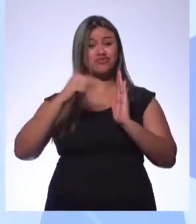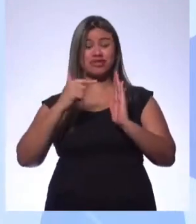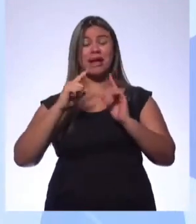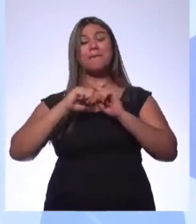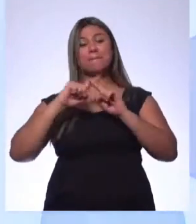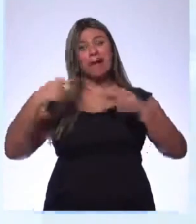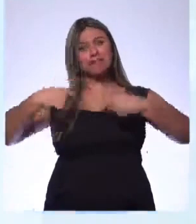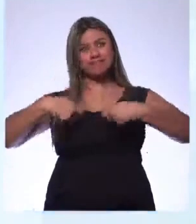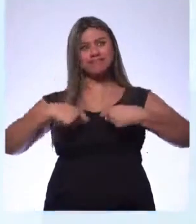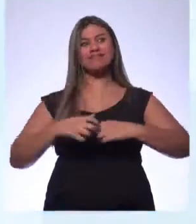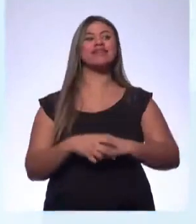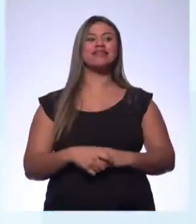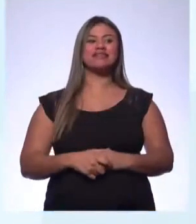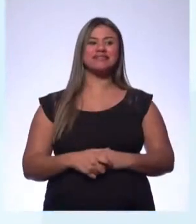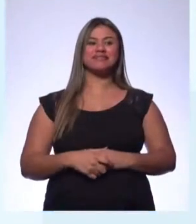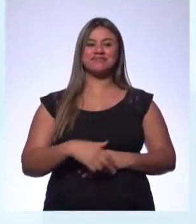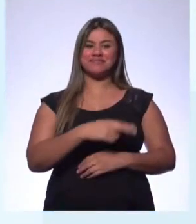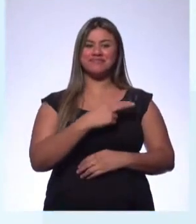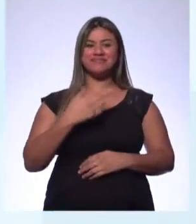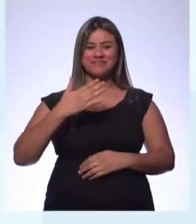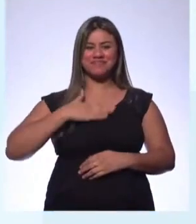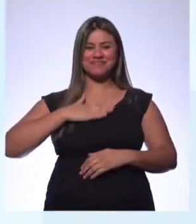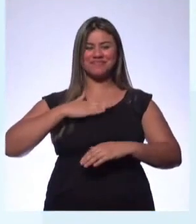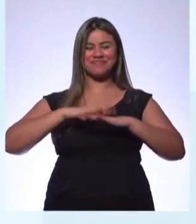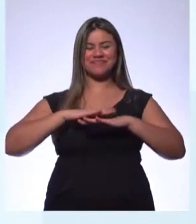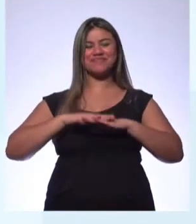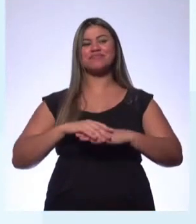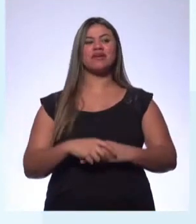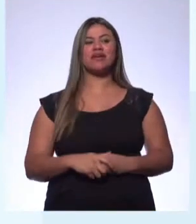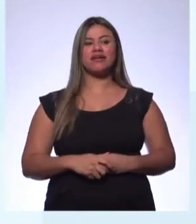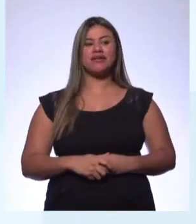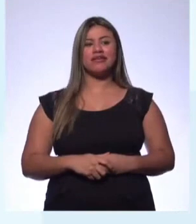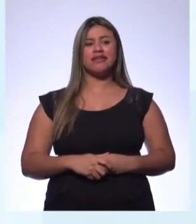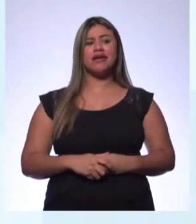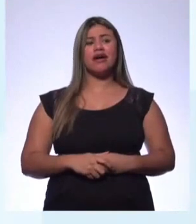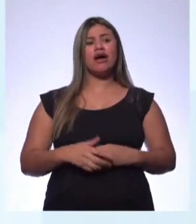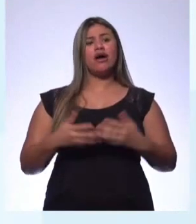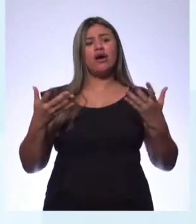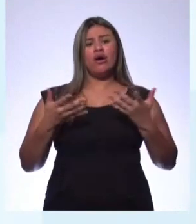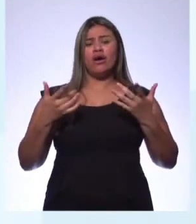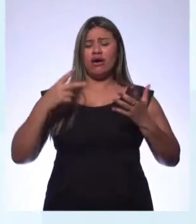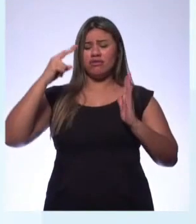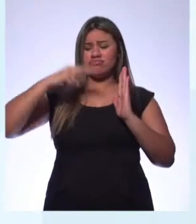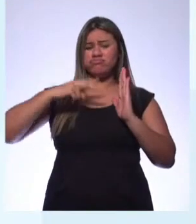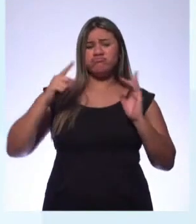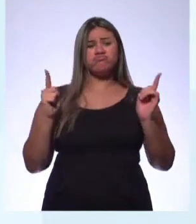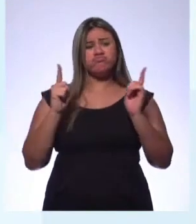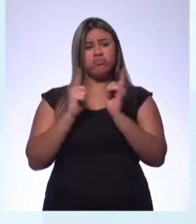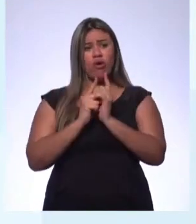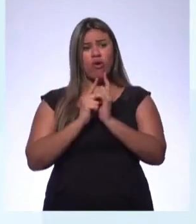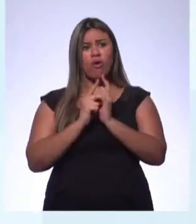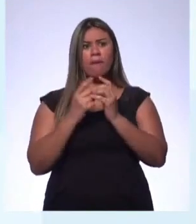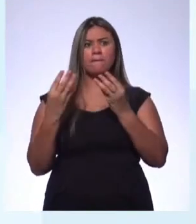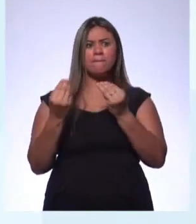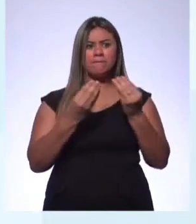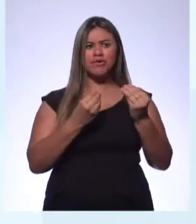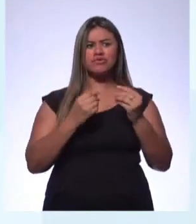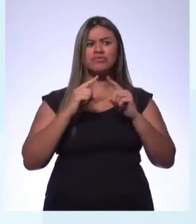deveria. Esta é a resenha por mim, Mauro Marcel. Nunca se leu tão pouco e nunca se leu tanto. E não raro